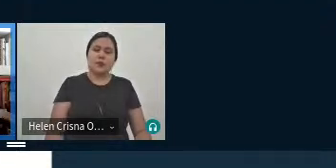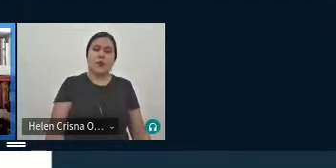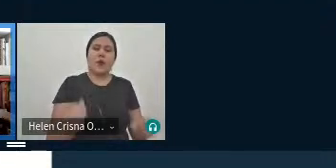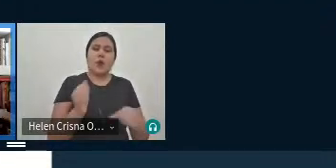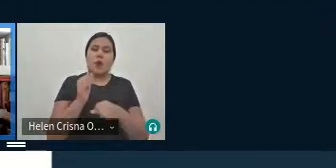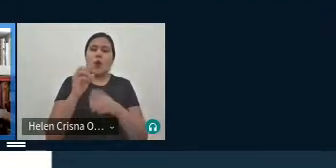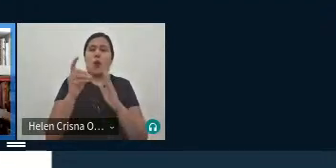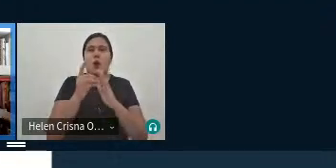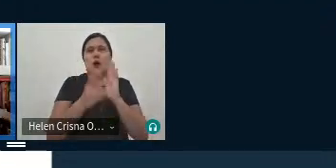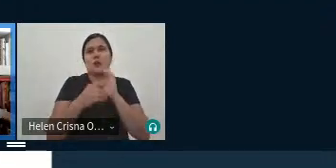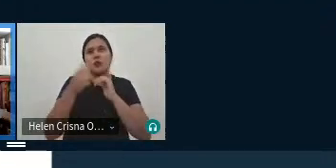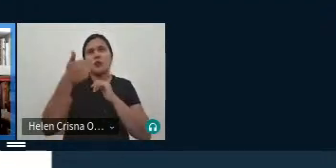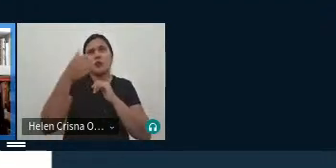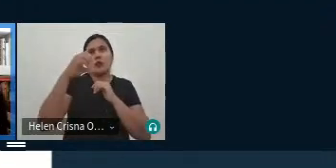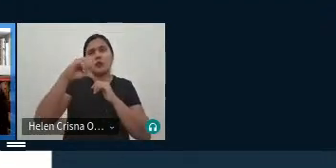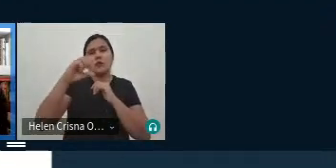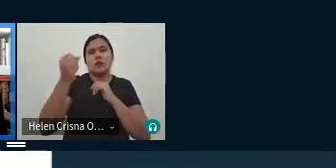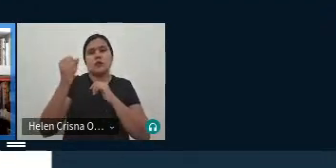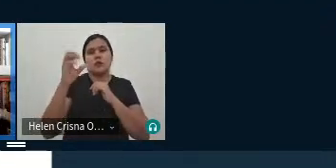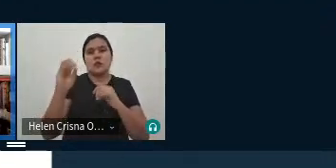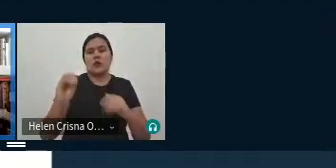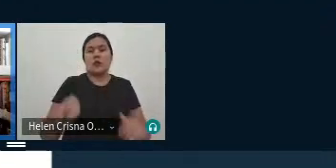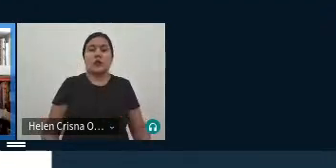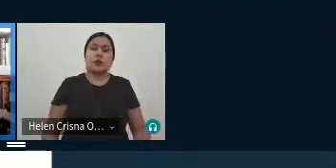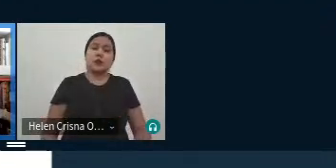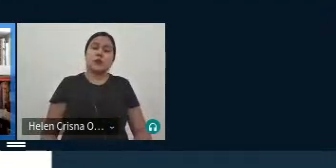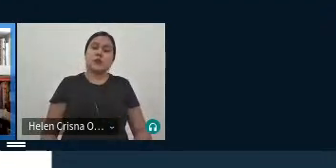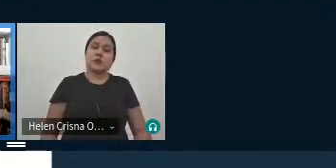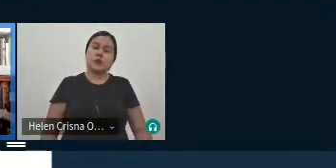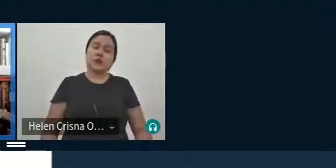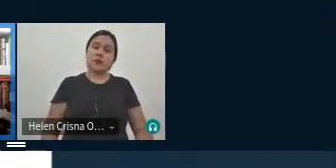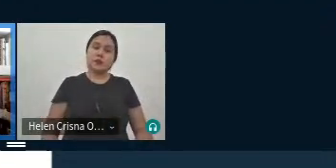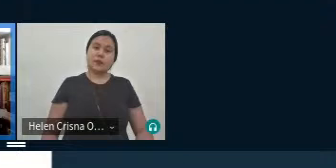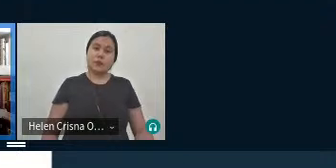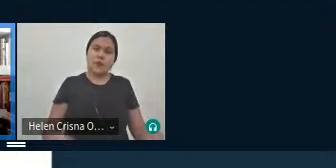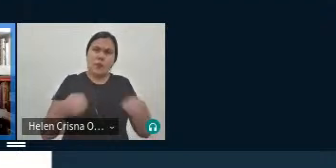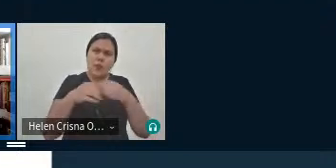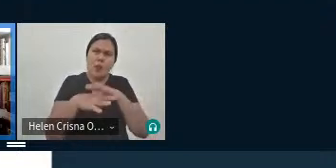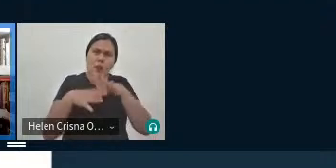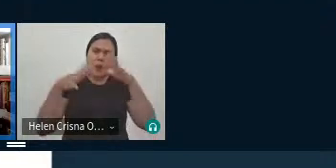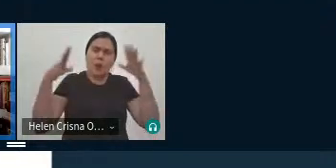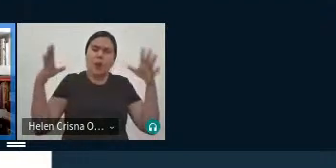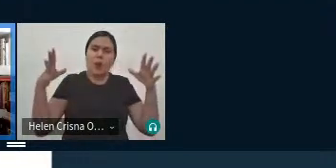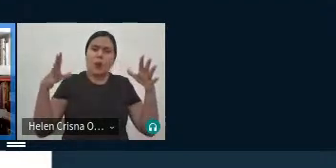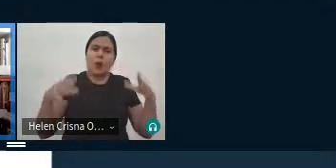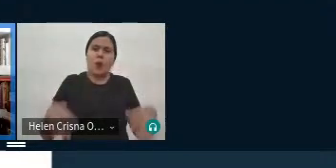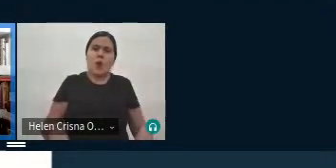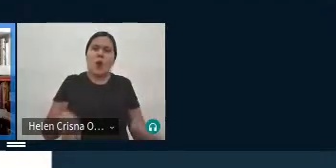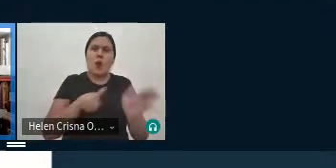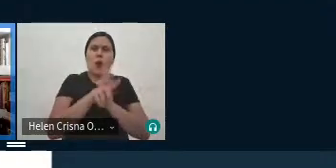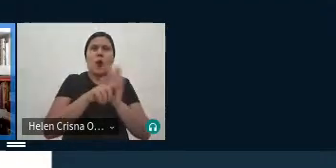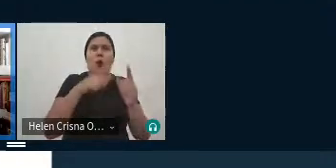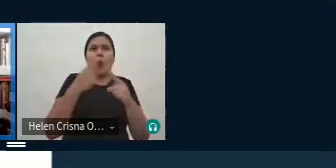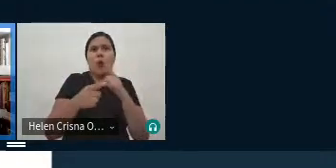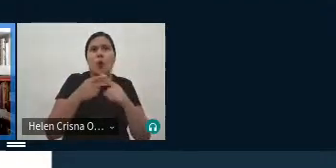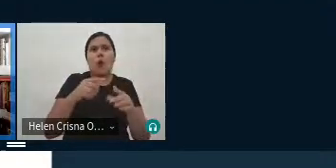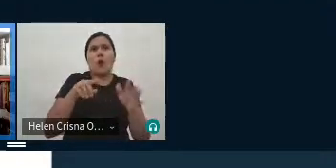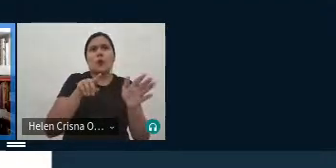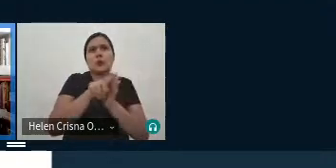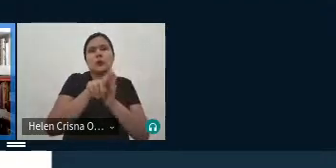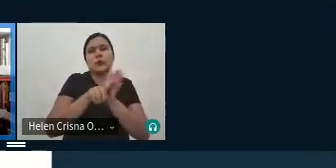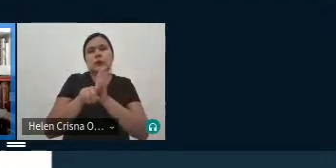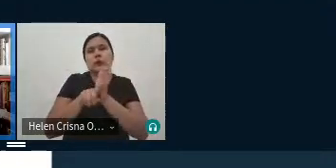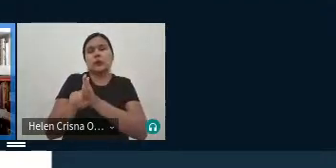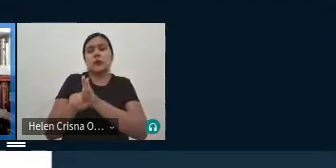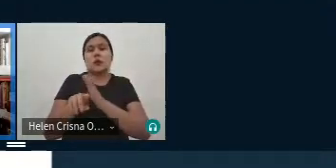1980 temos permitido ampliar né a questão dos objetos de pesquisa que